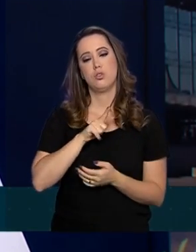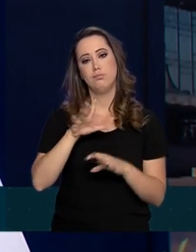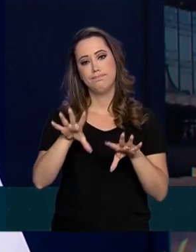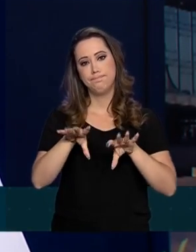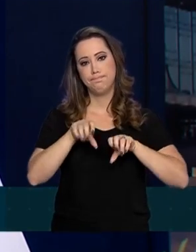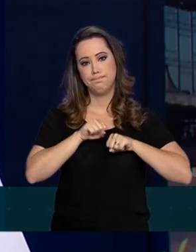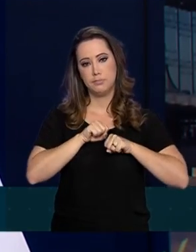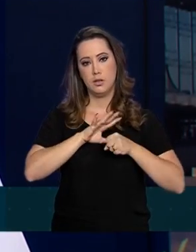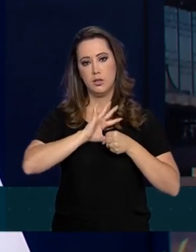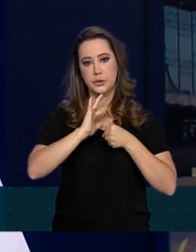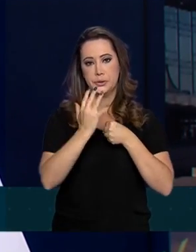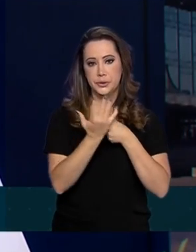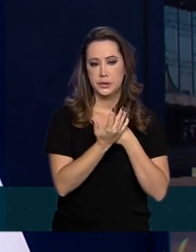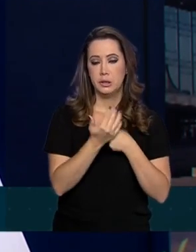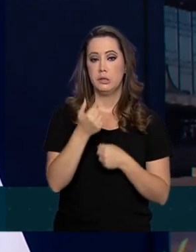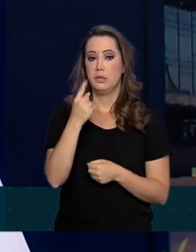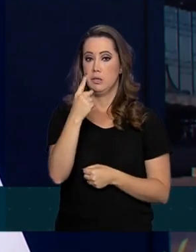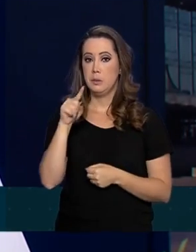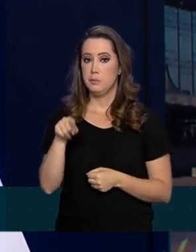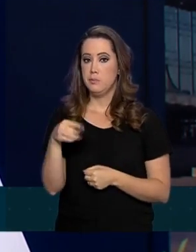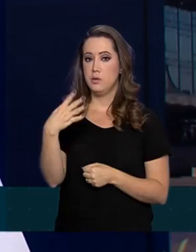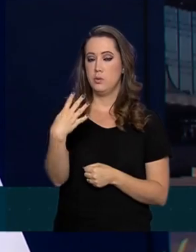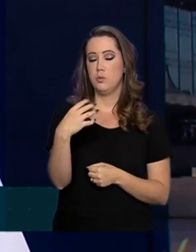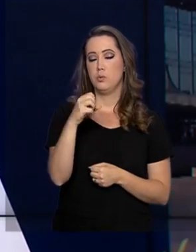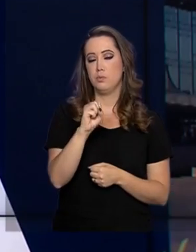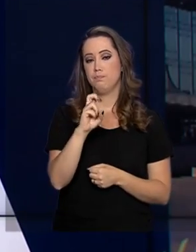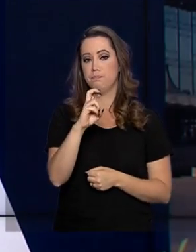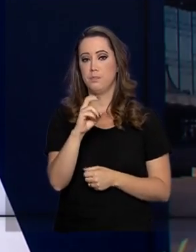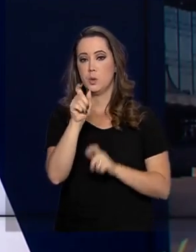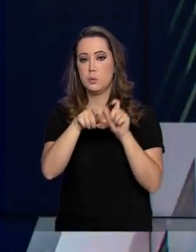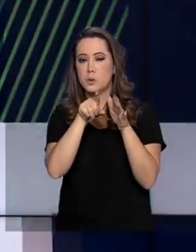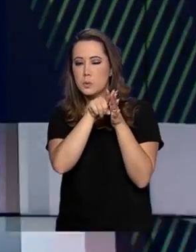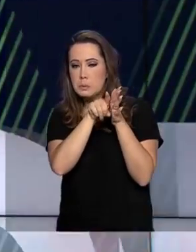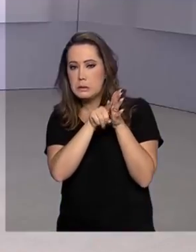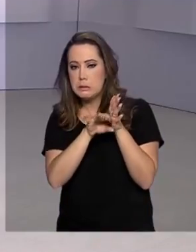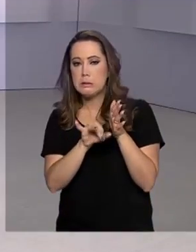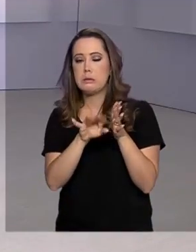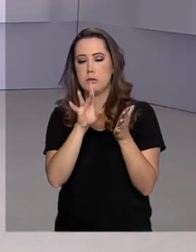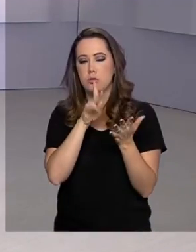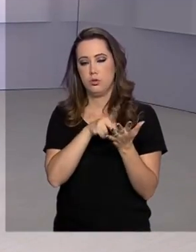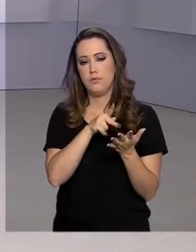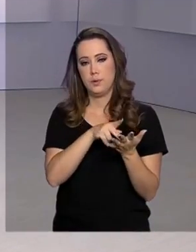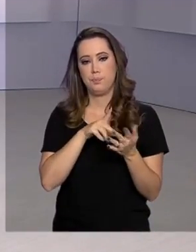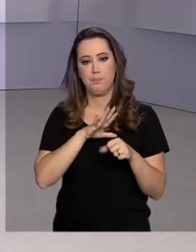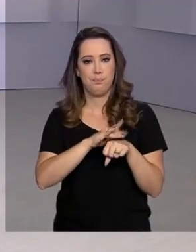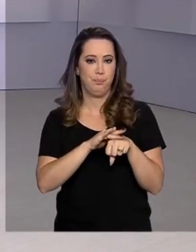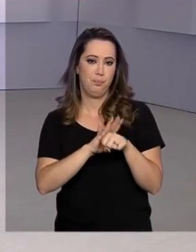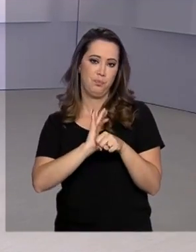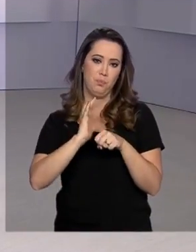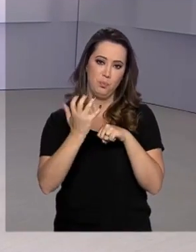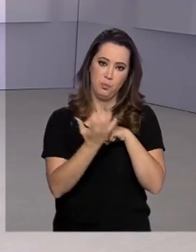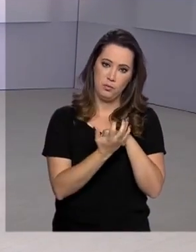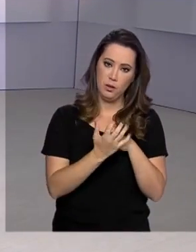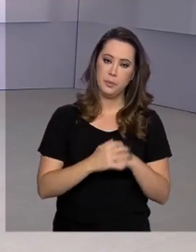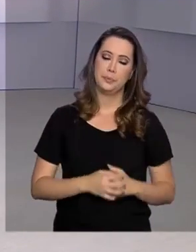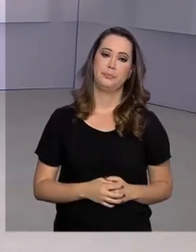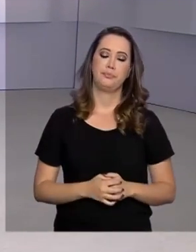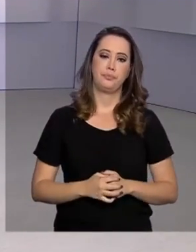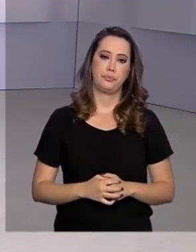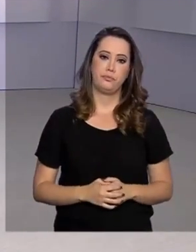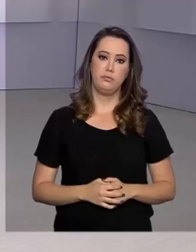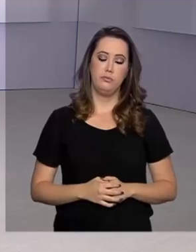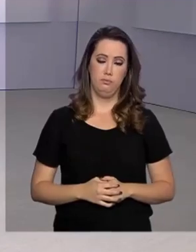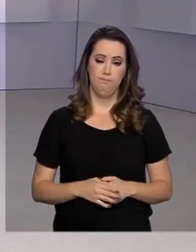suspeitos em análise, segundo a última atualização do Ministério. Ministros e representantes de 18